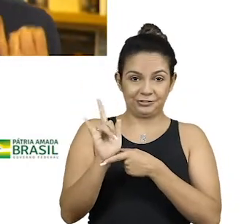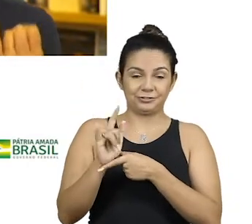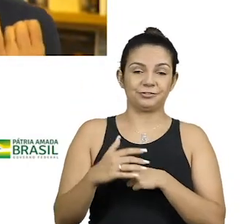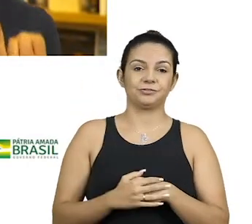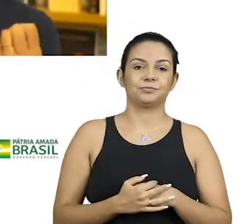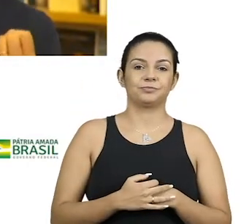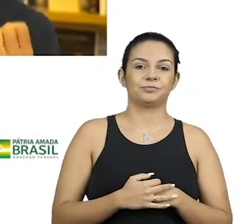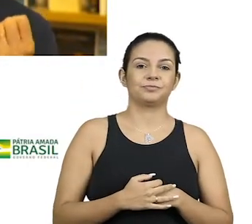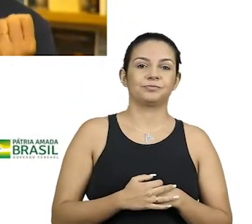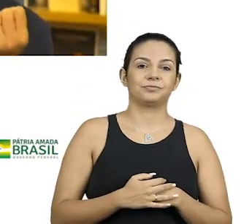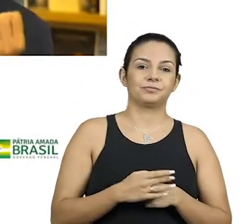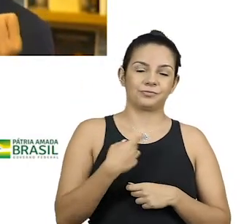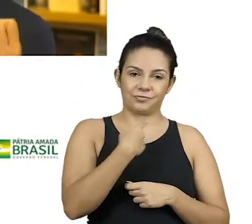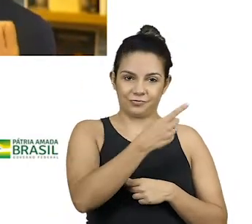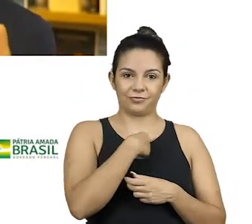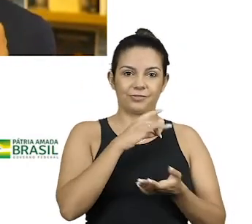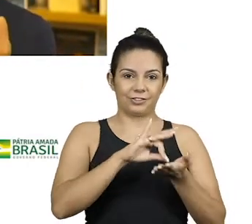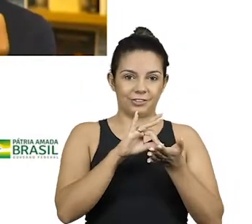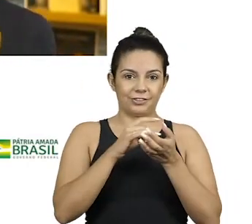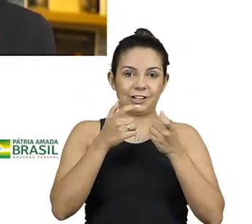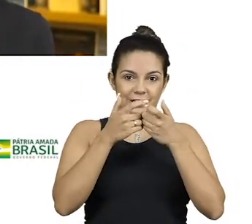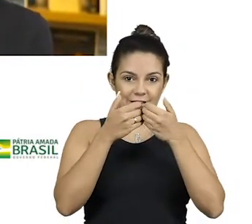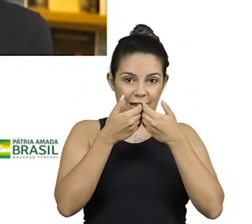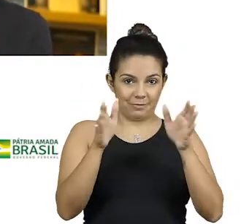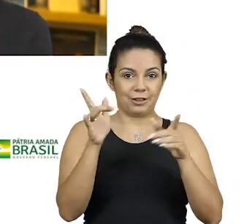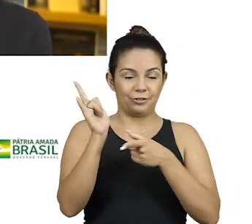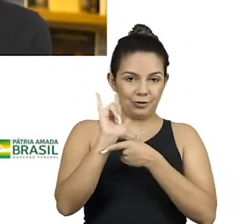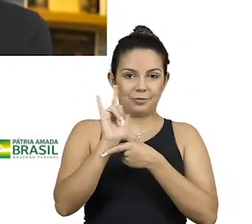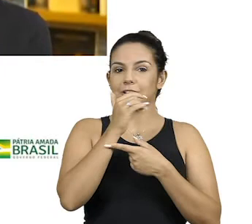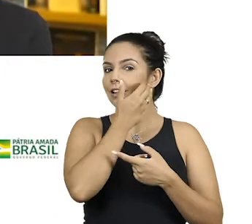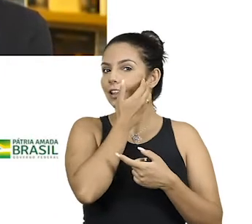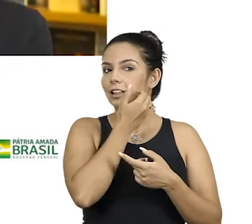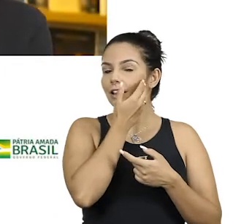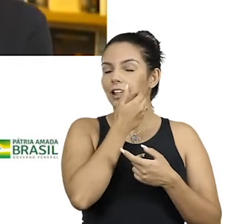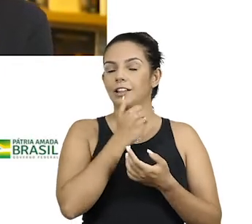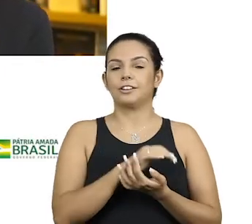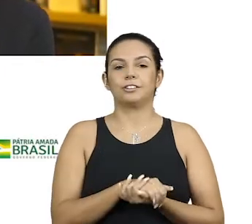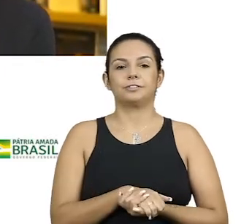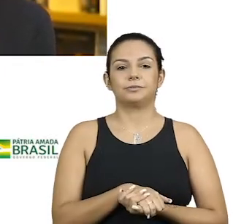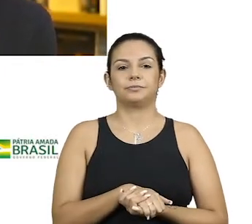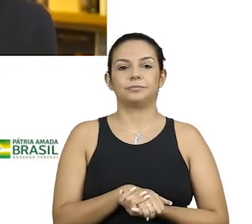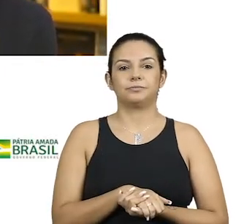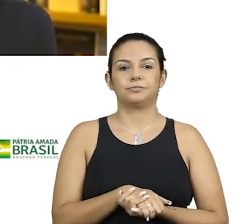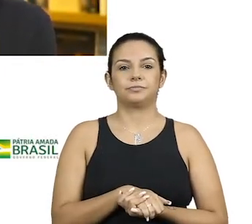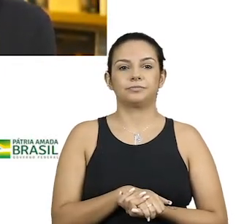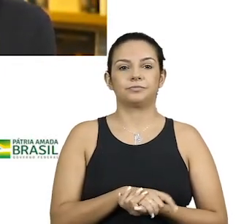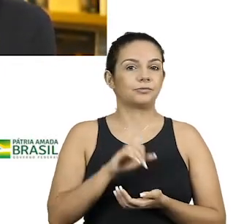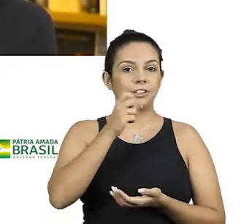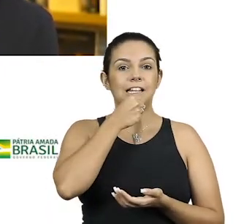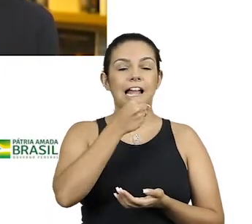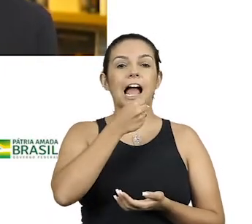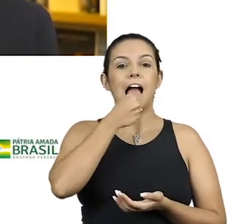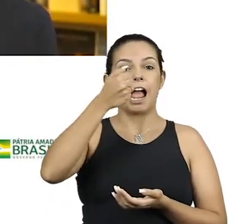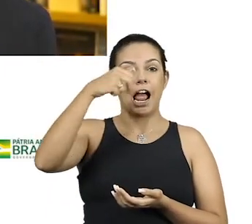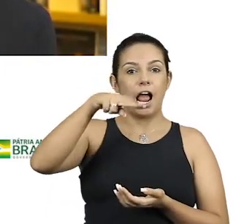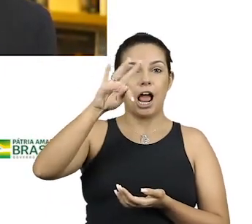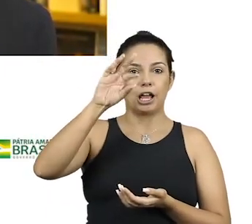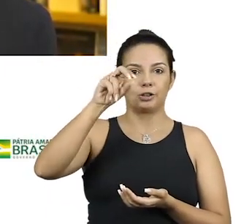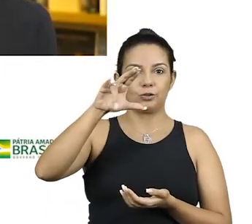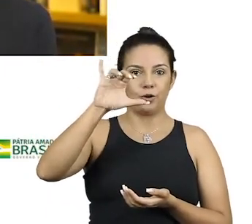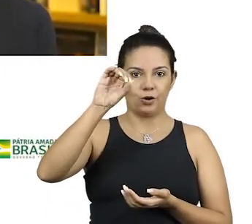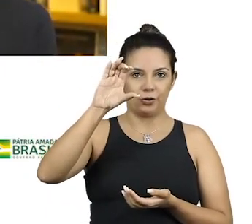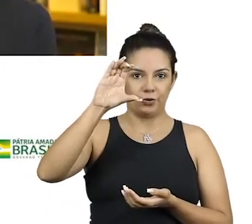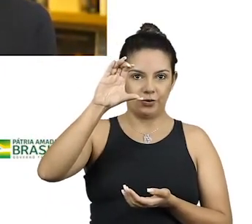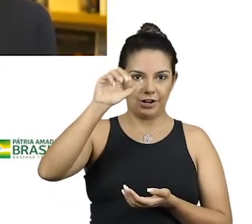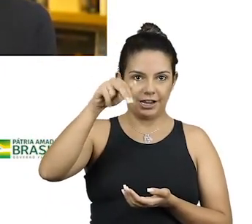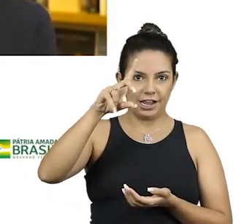gente realmente tem tornar isso disponível. Entrou no Cândido, que não dava entrevistas. E aí, antes de